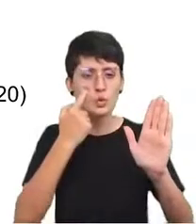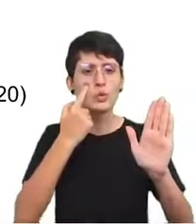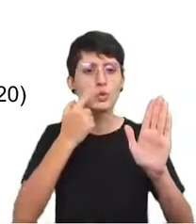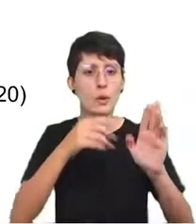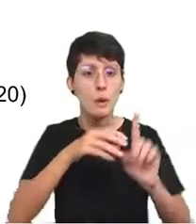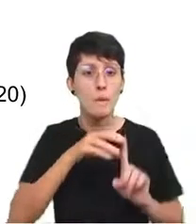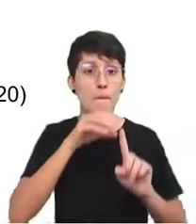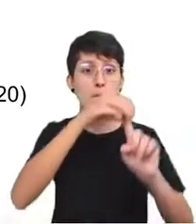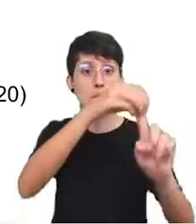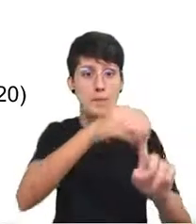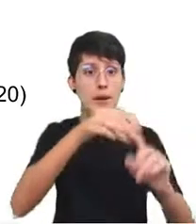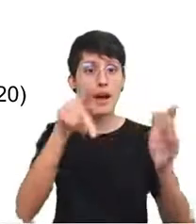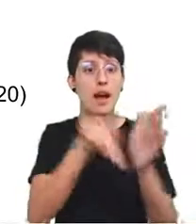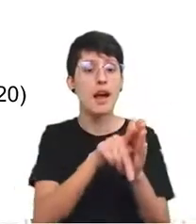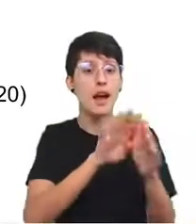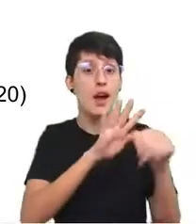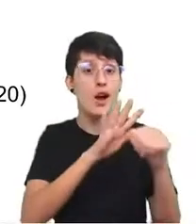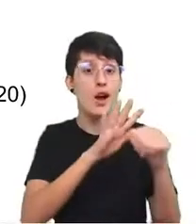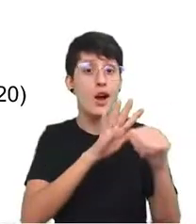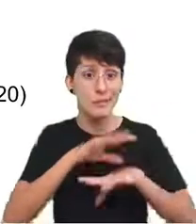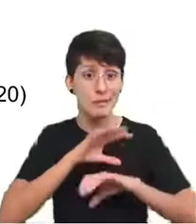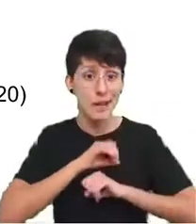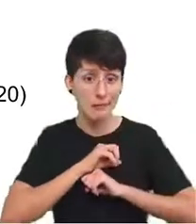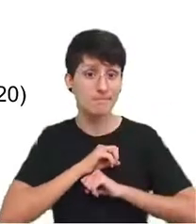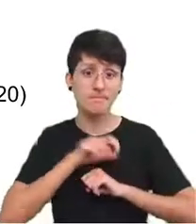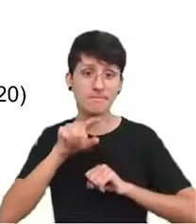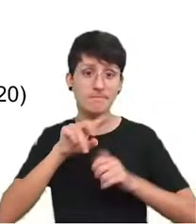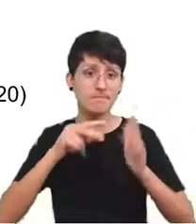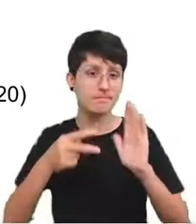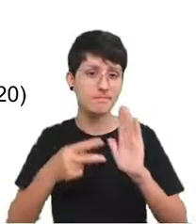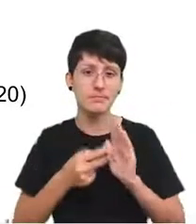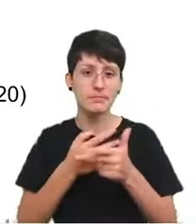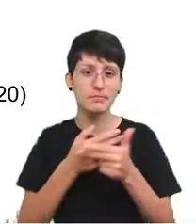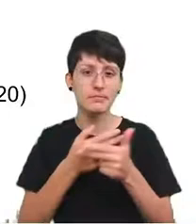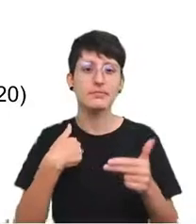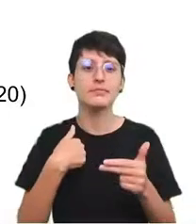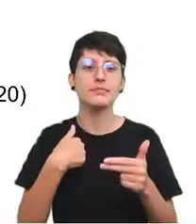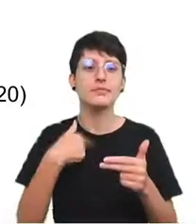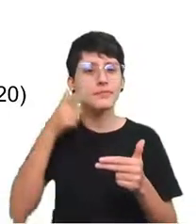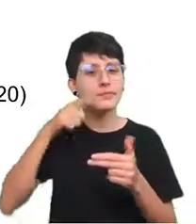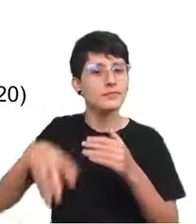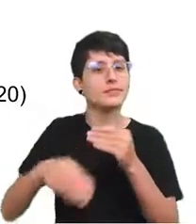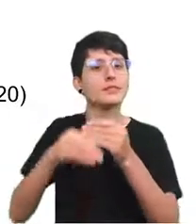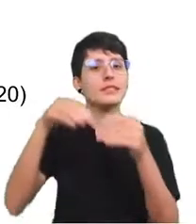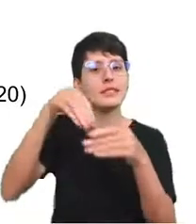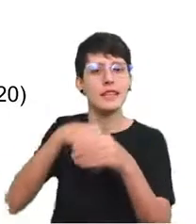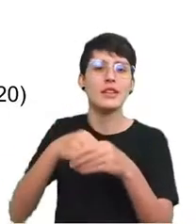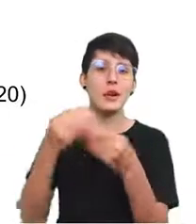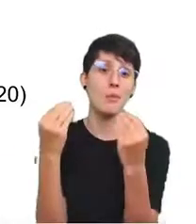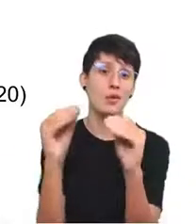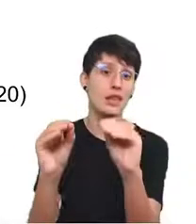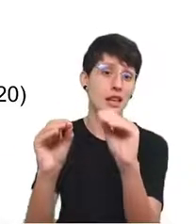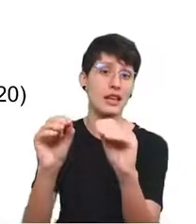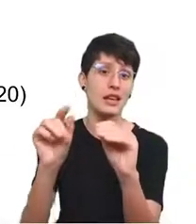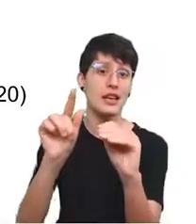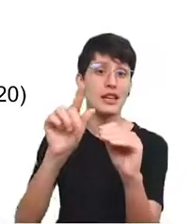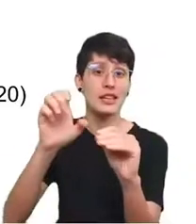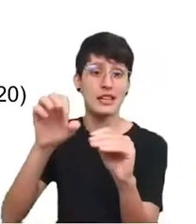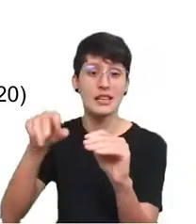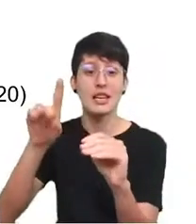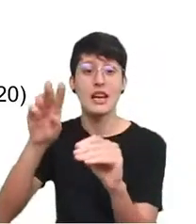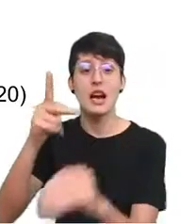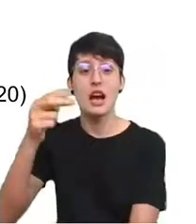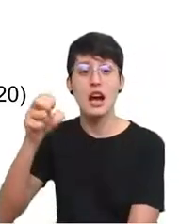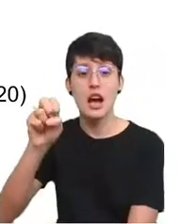isso não seria algo que eu encontraria no GitHub, simplesmente porque são dados de localização de